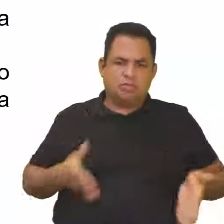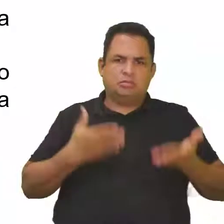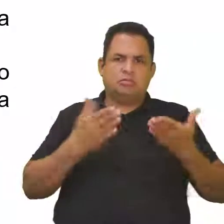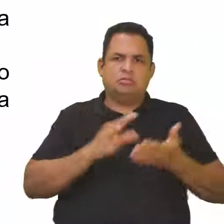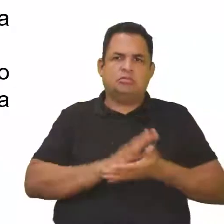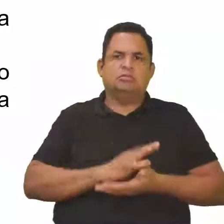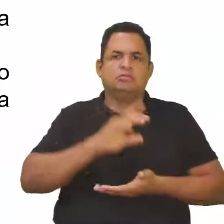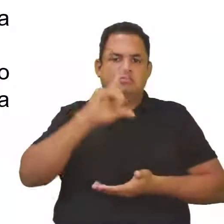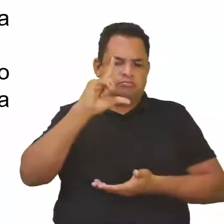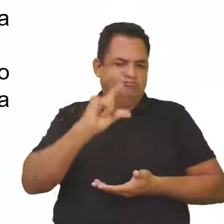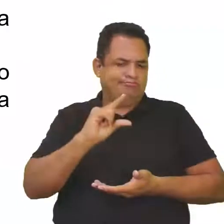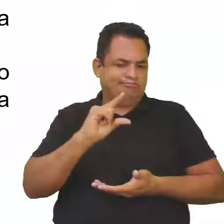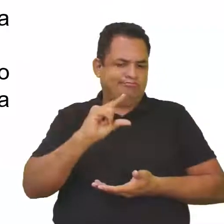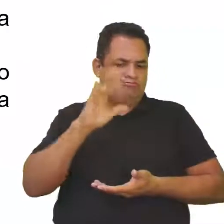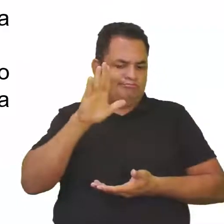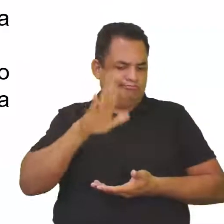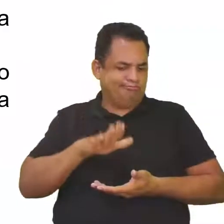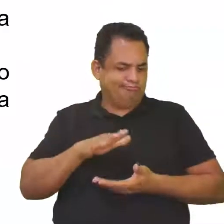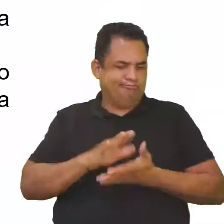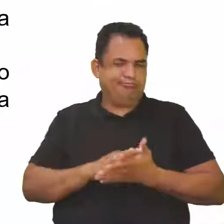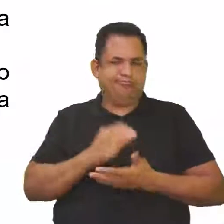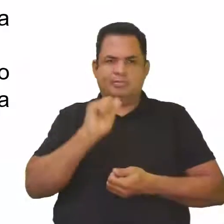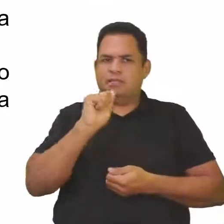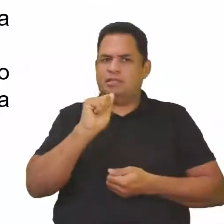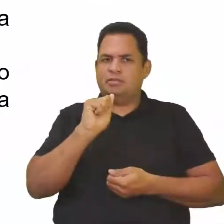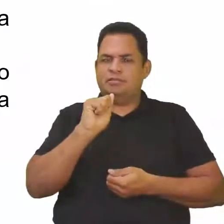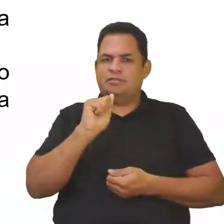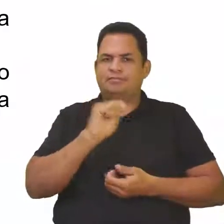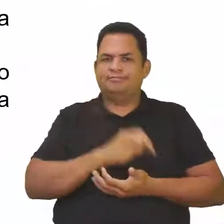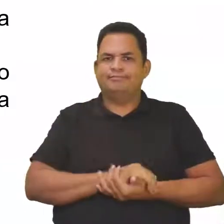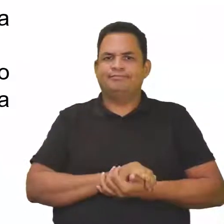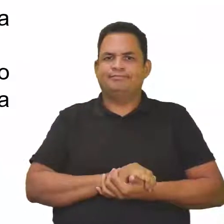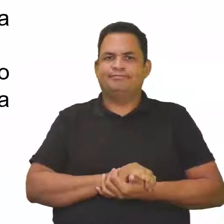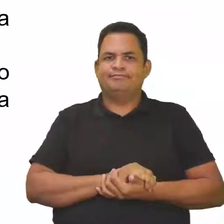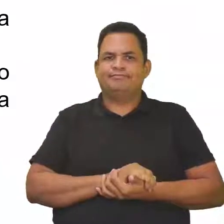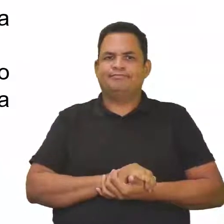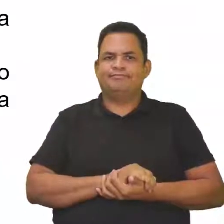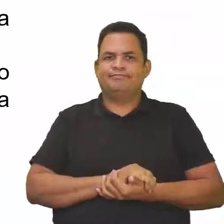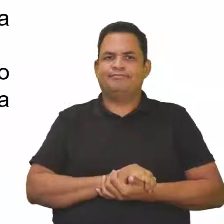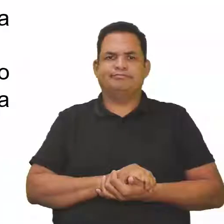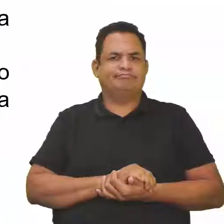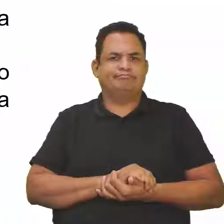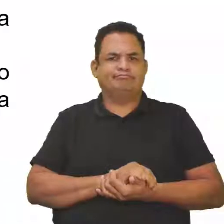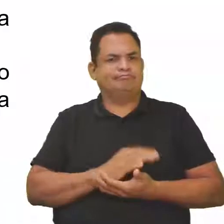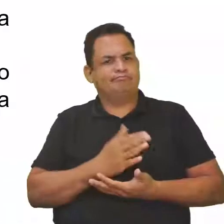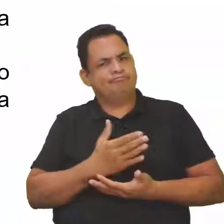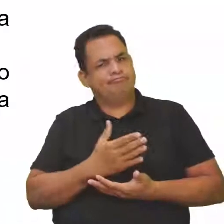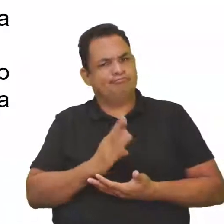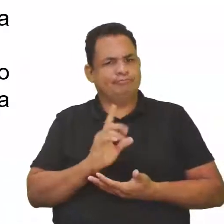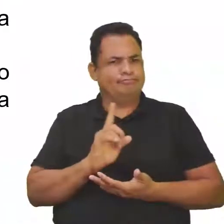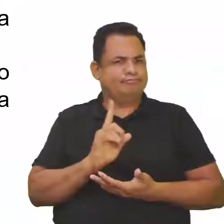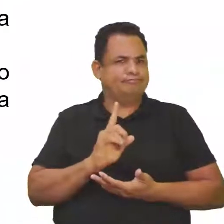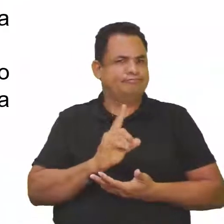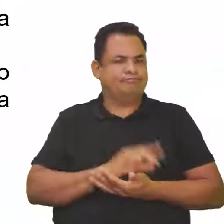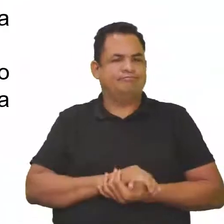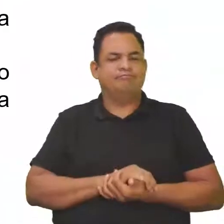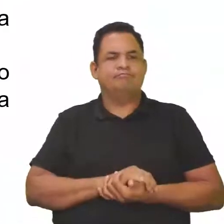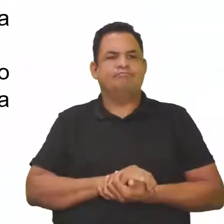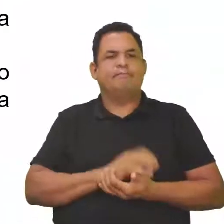esse preço abaixe. Então, a letra A, vamos colocar ela ali como que ela não está muito certa, não.